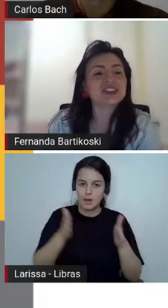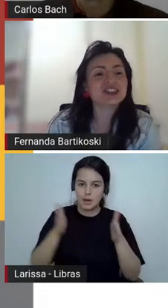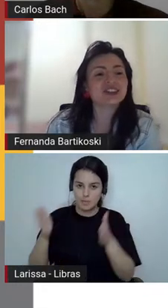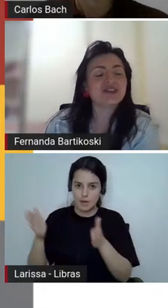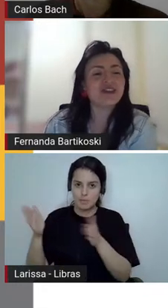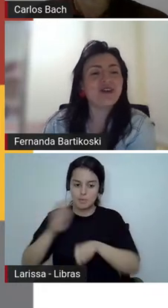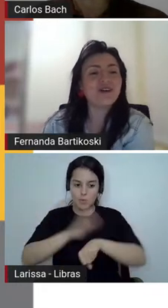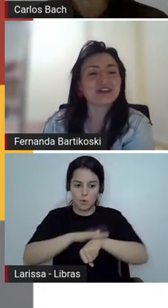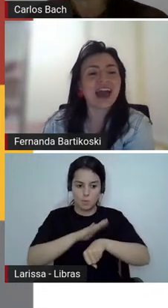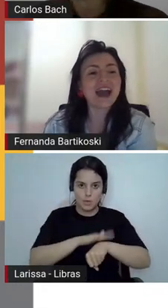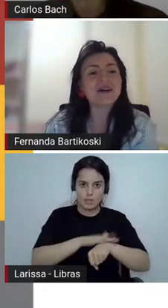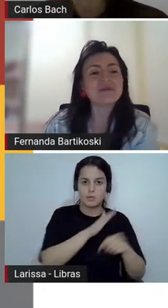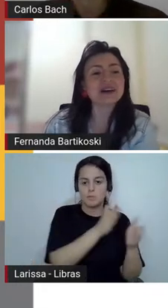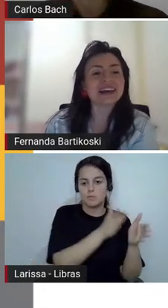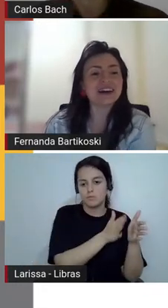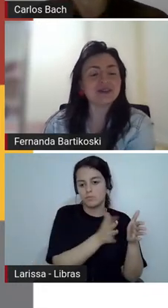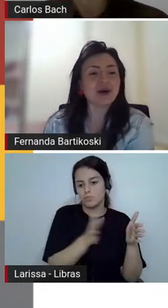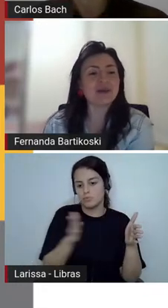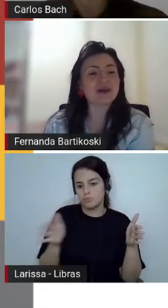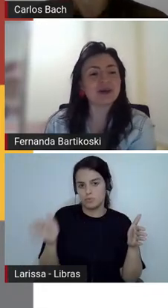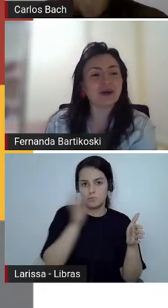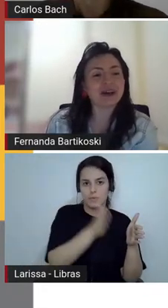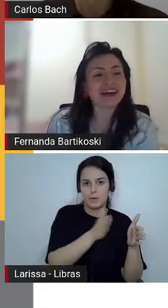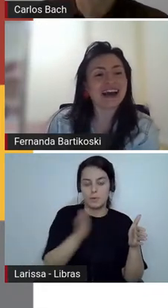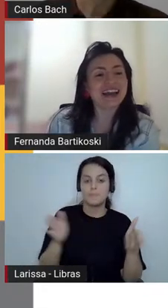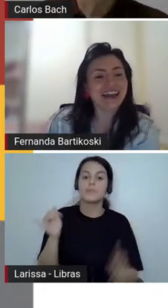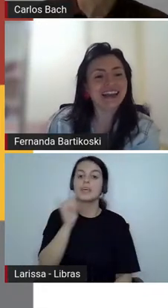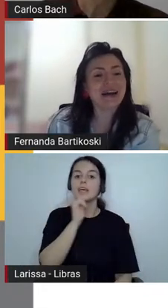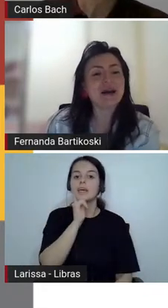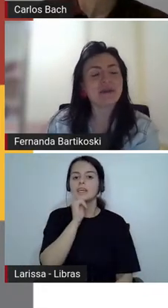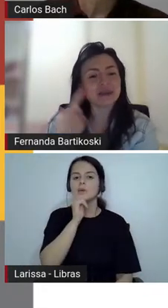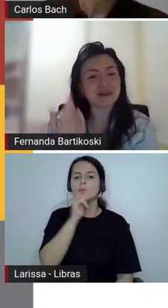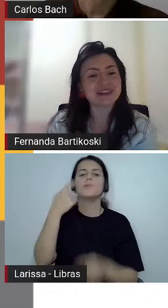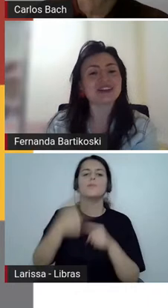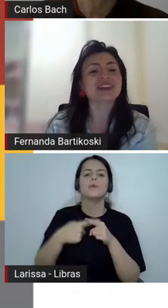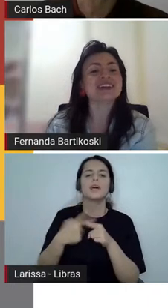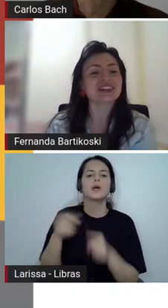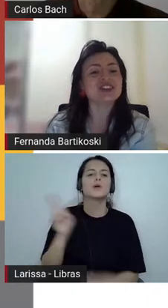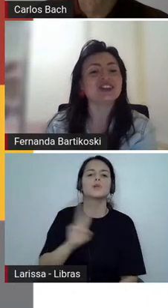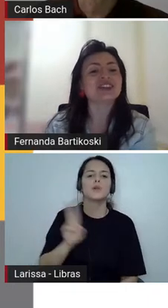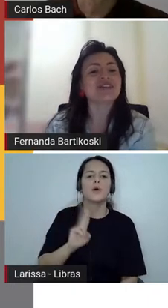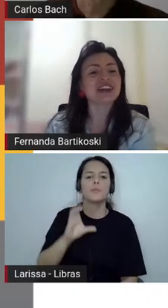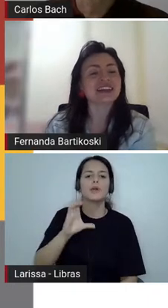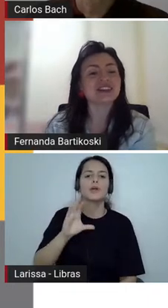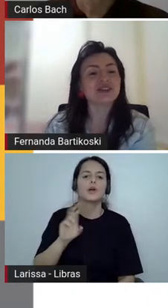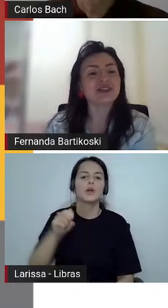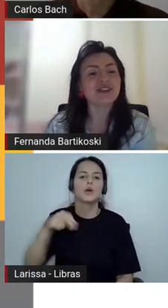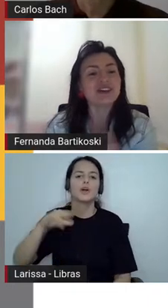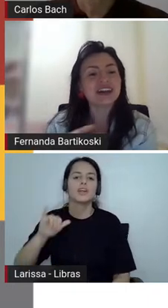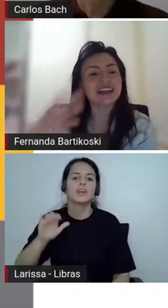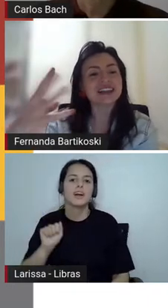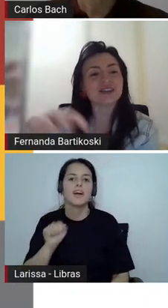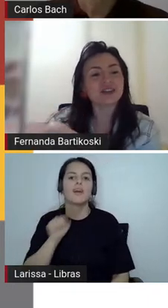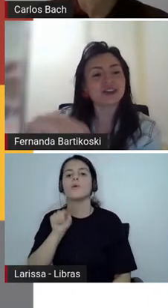crônicas de Gelo e Fogo, né, por que o nome crônica ali, né, mas pensando nesse sentido dessa